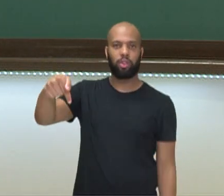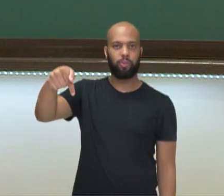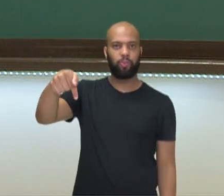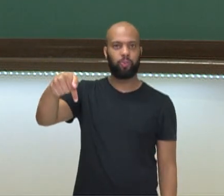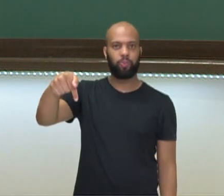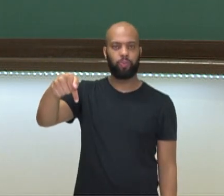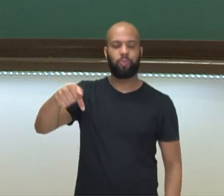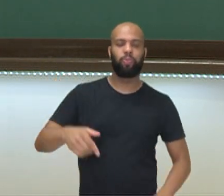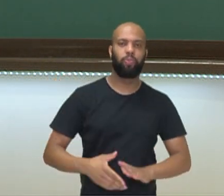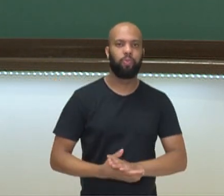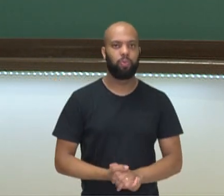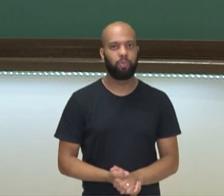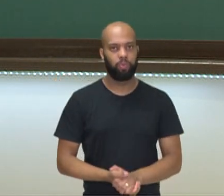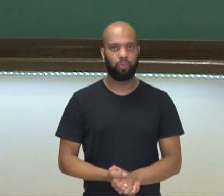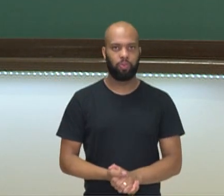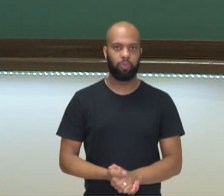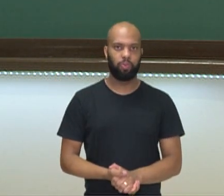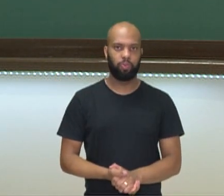Confere comigo.